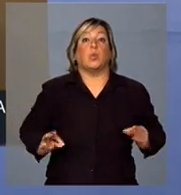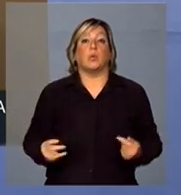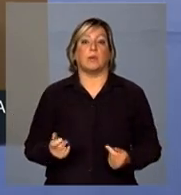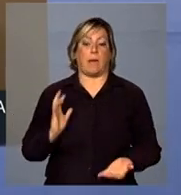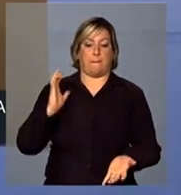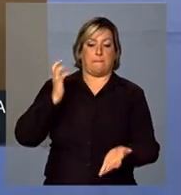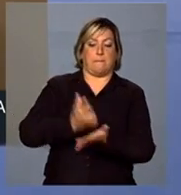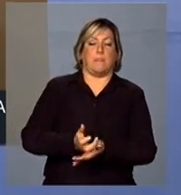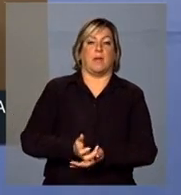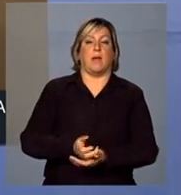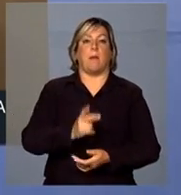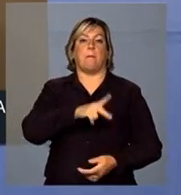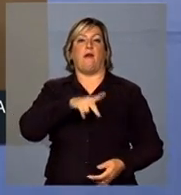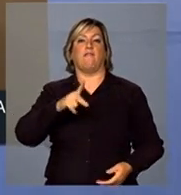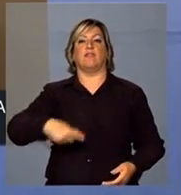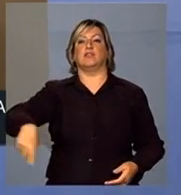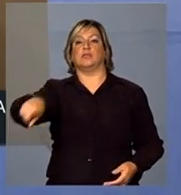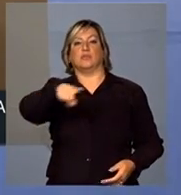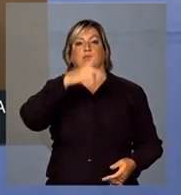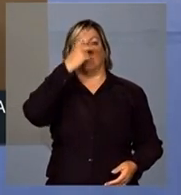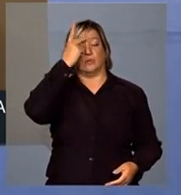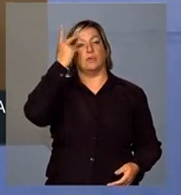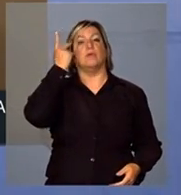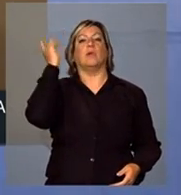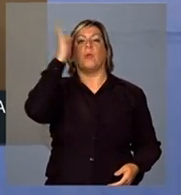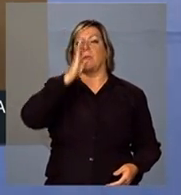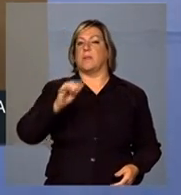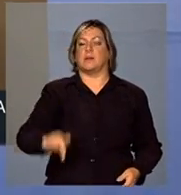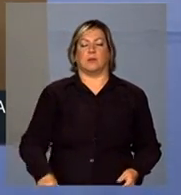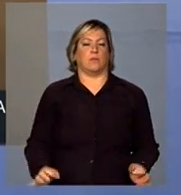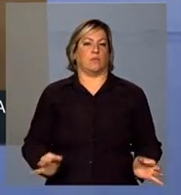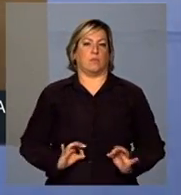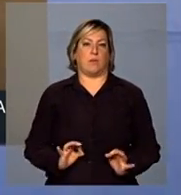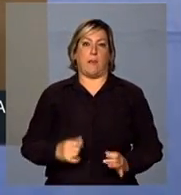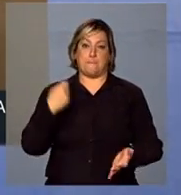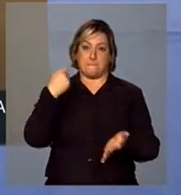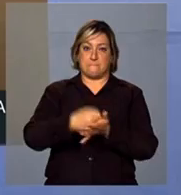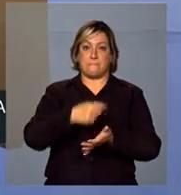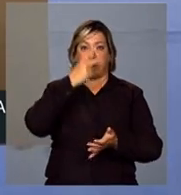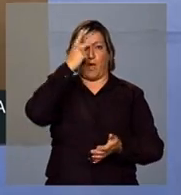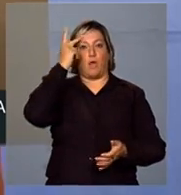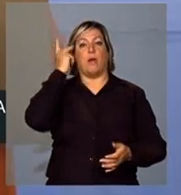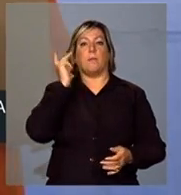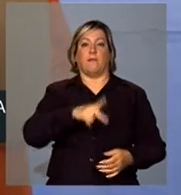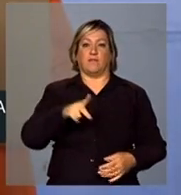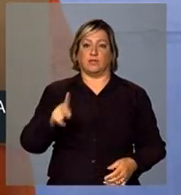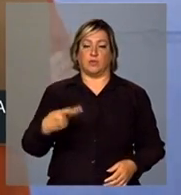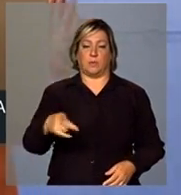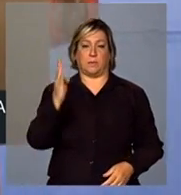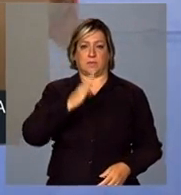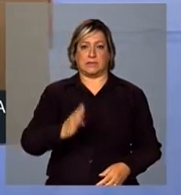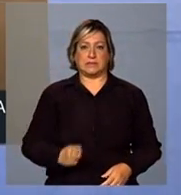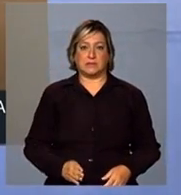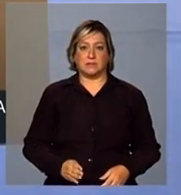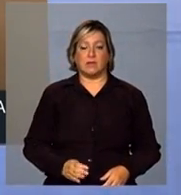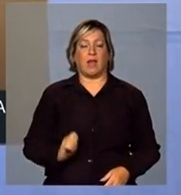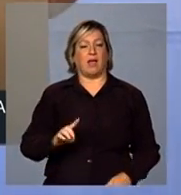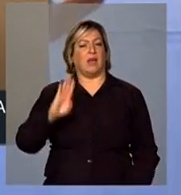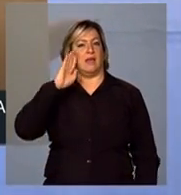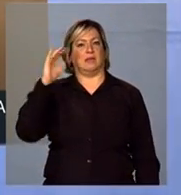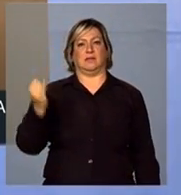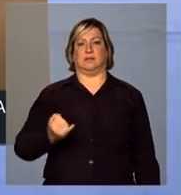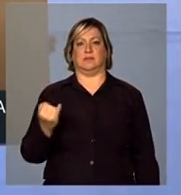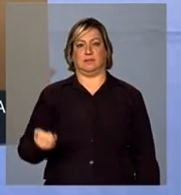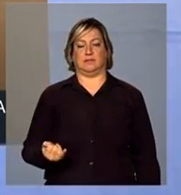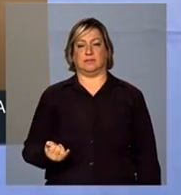professor no Brasil. E pagar professor no Brasil é essencial. Ninguém vai melhorar